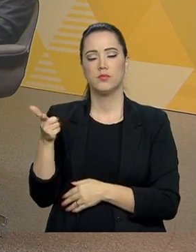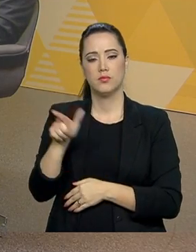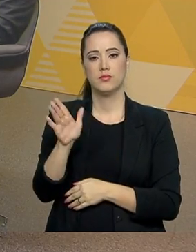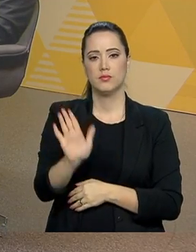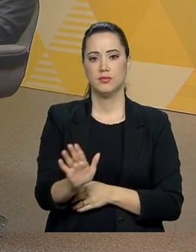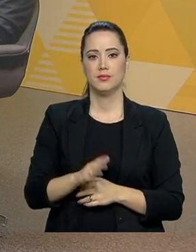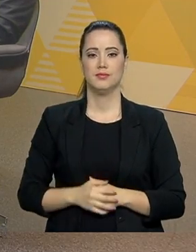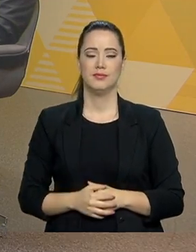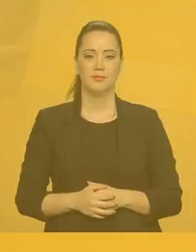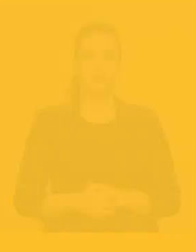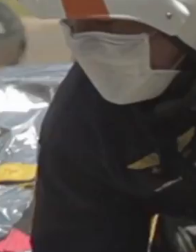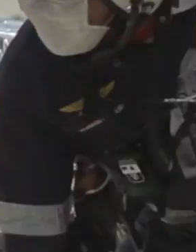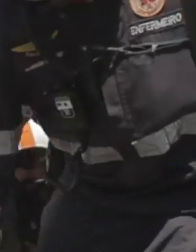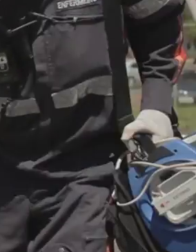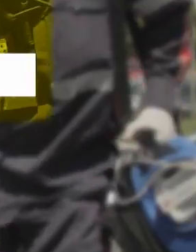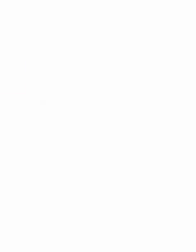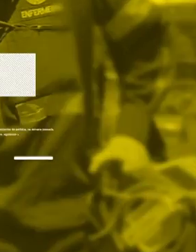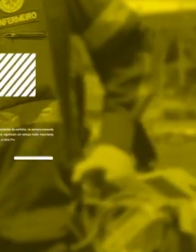já já.